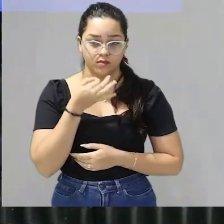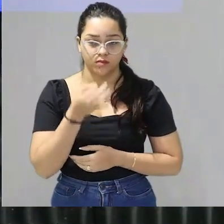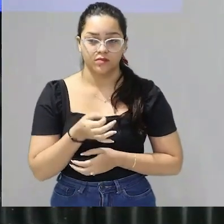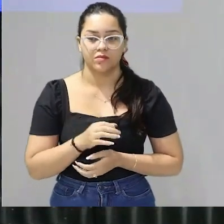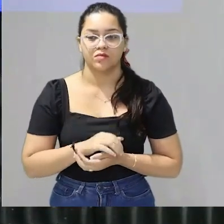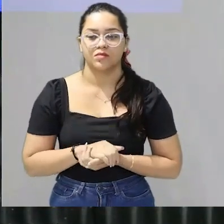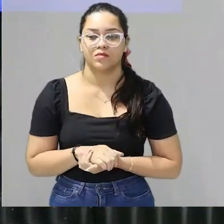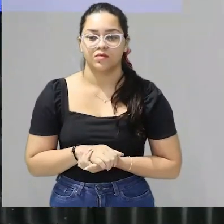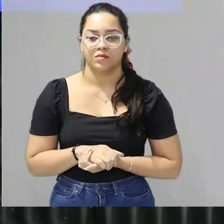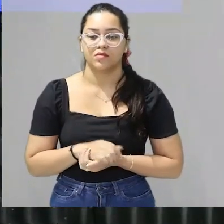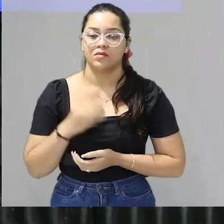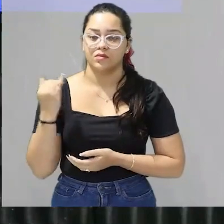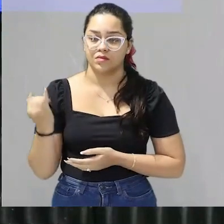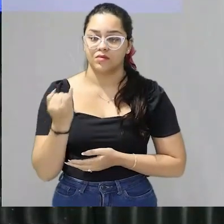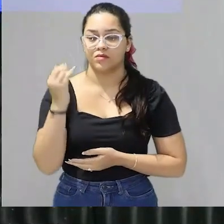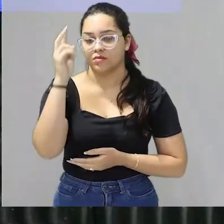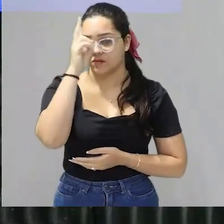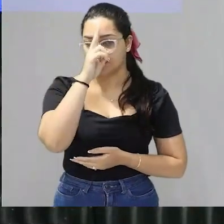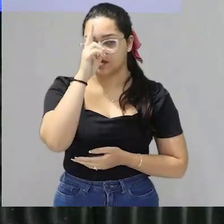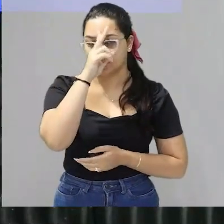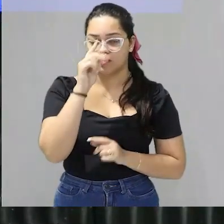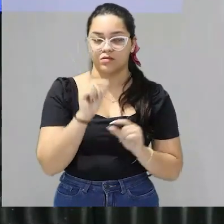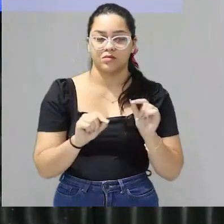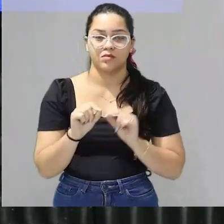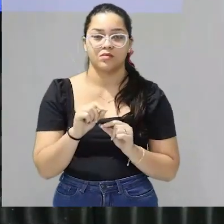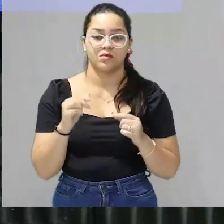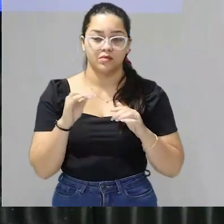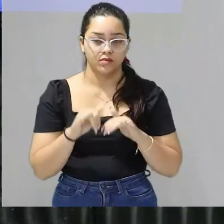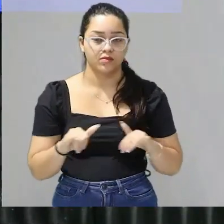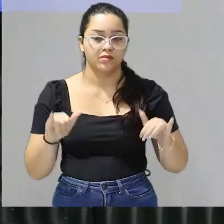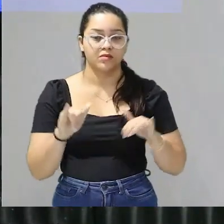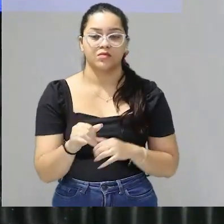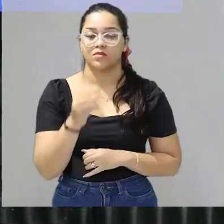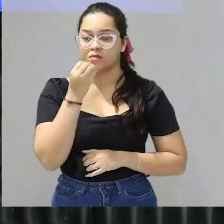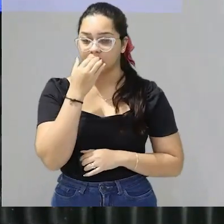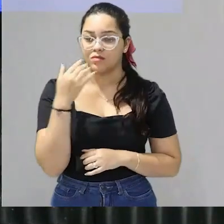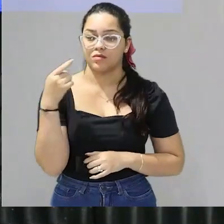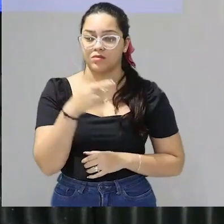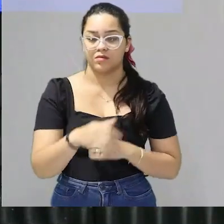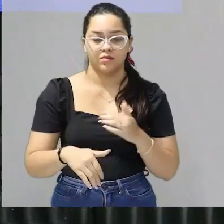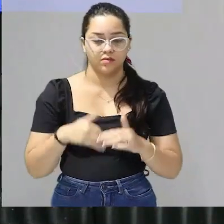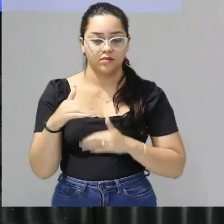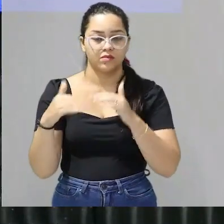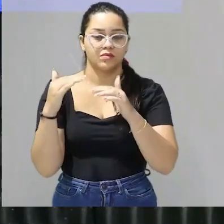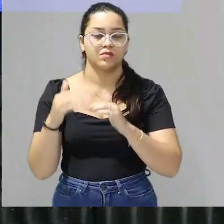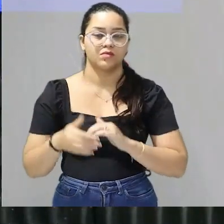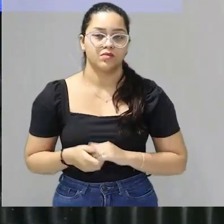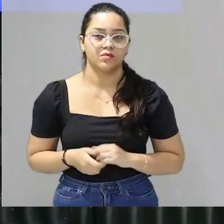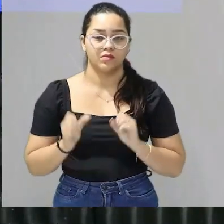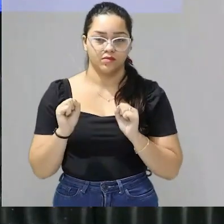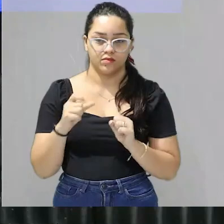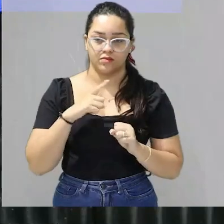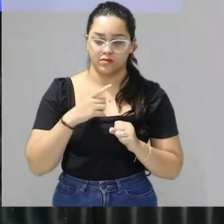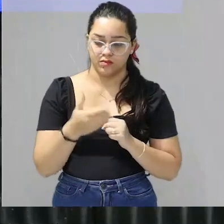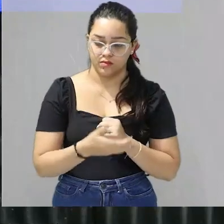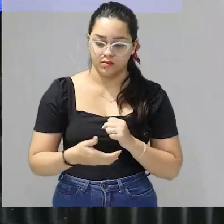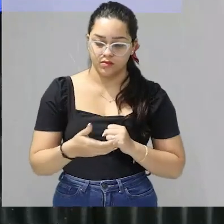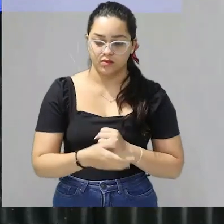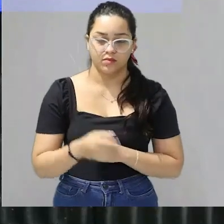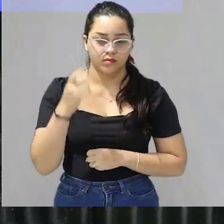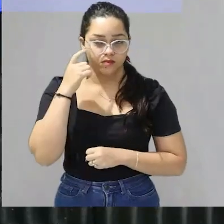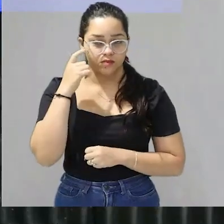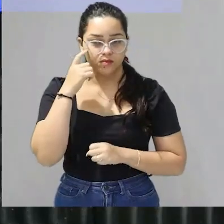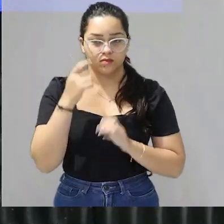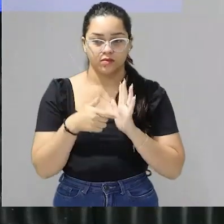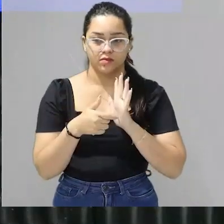é importante lembrar que informações são bem-vindas lá no desenvolvimento para servir de base as ideias